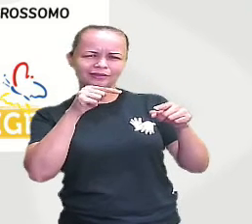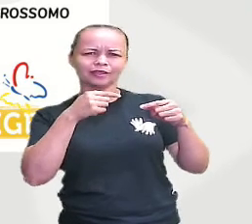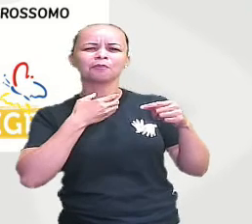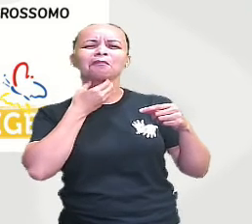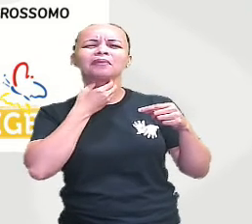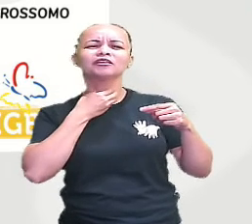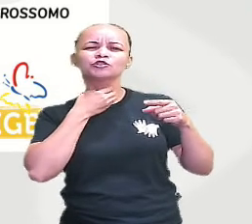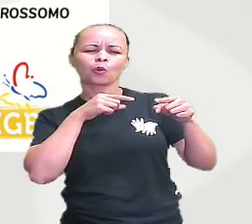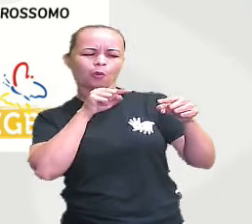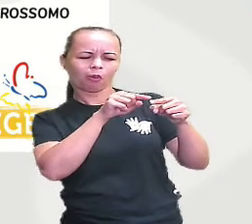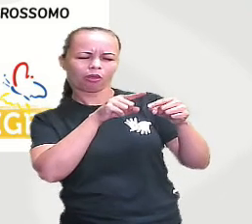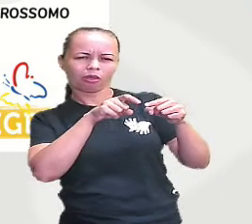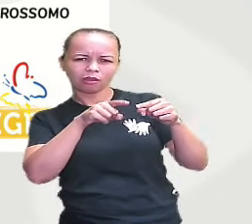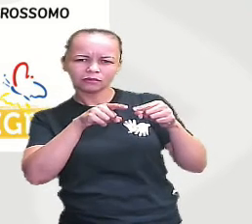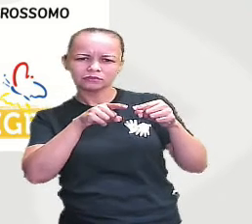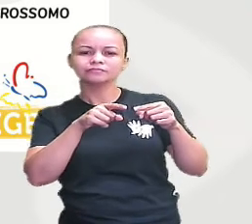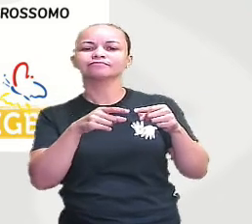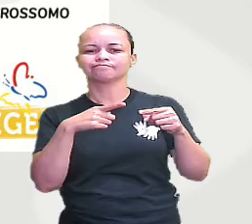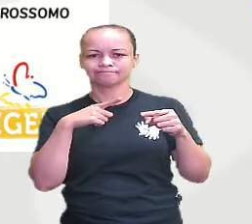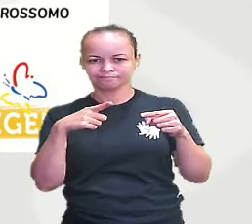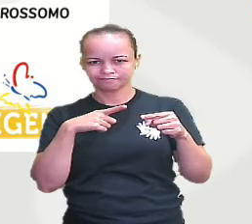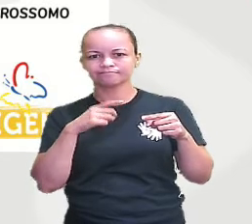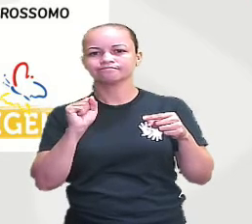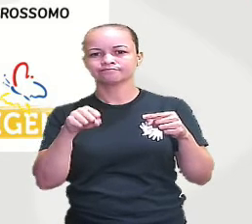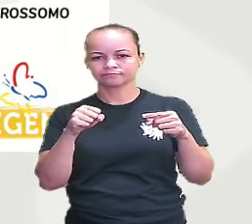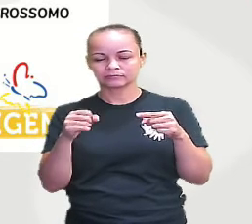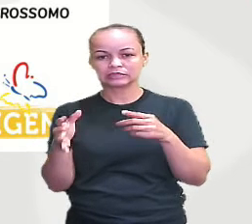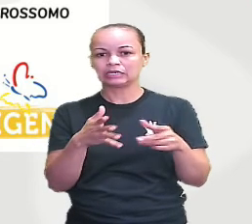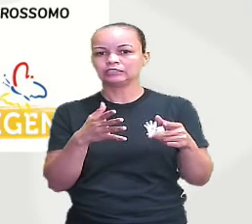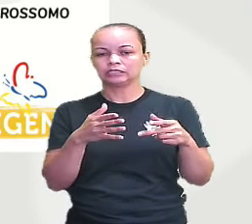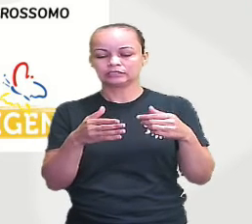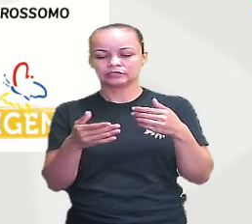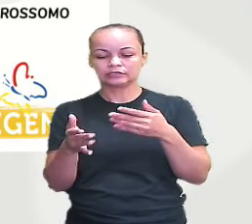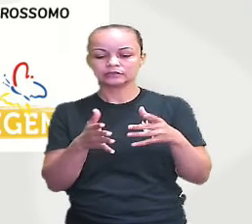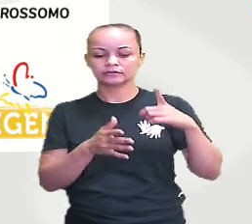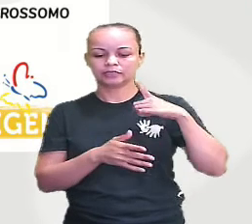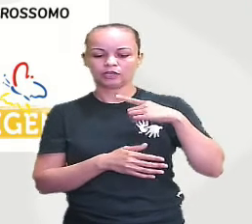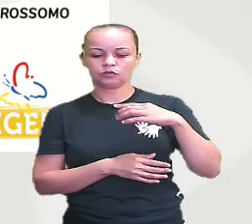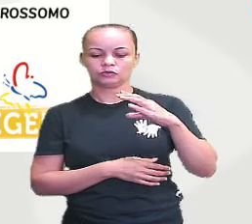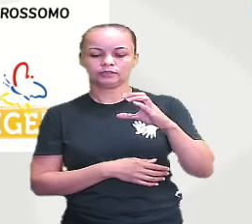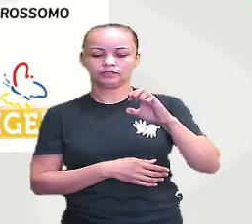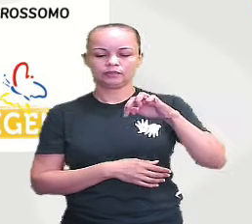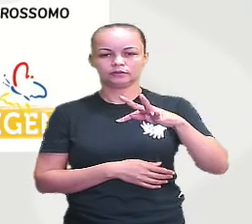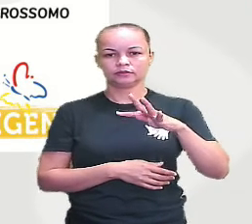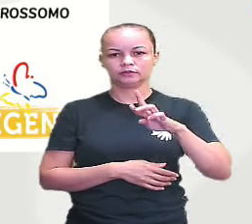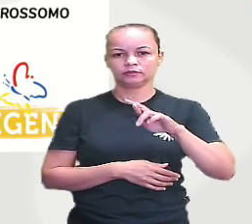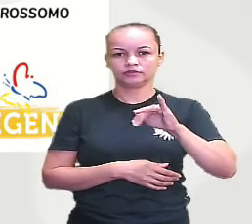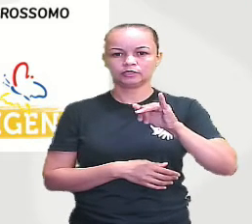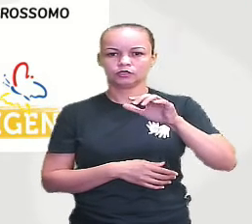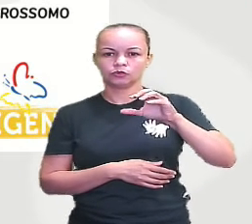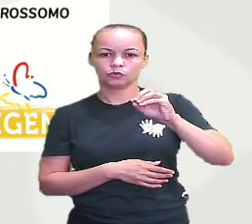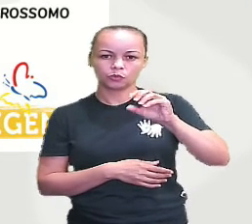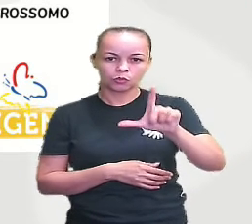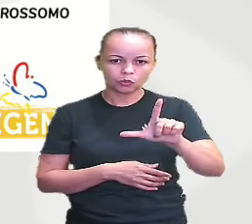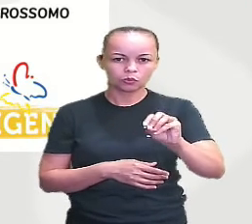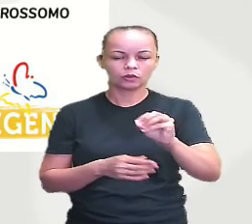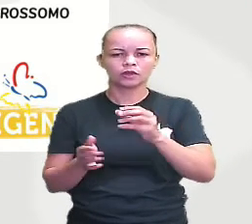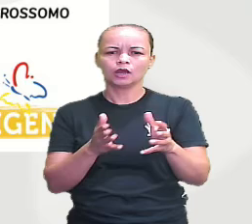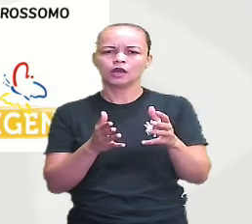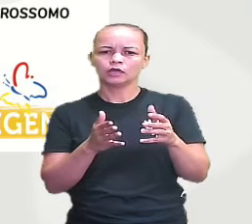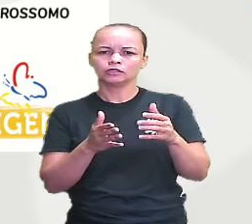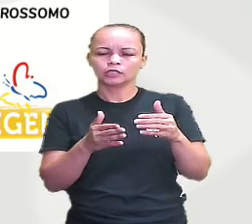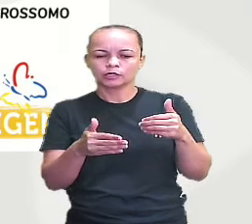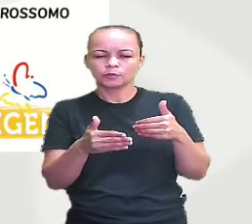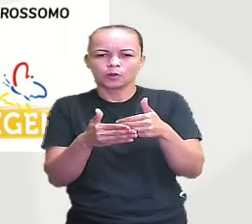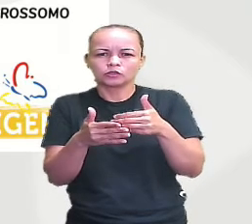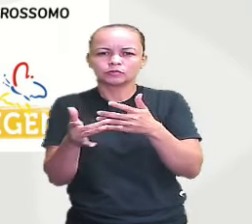pescoço. Tem ali o centríolo proximal, tá? O centríolo, gente, são estruturas celulares, que tem uma